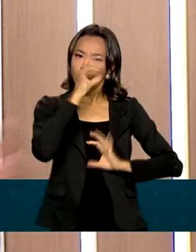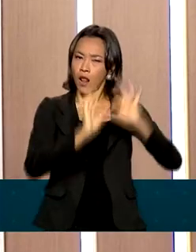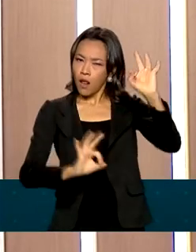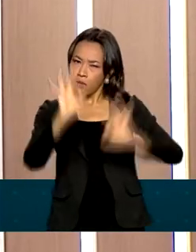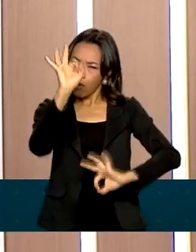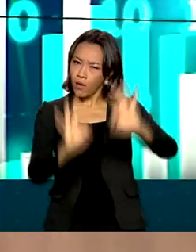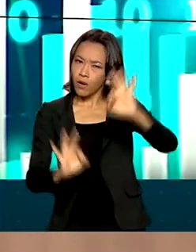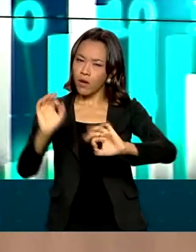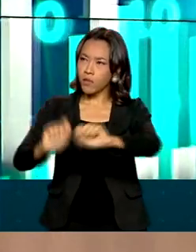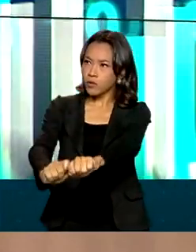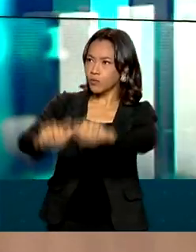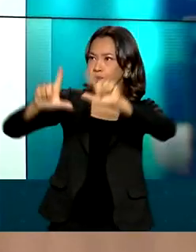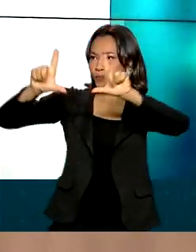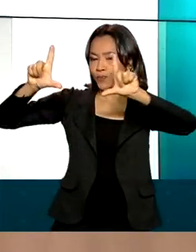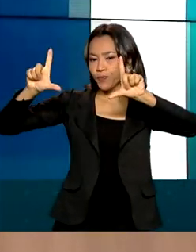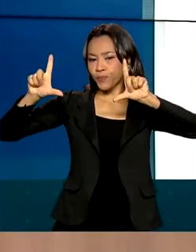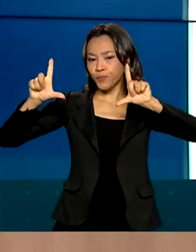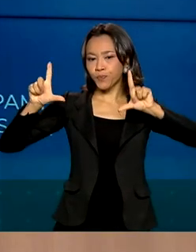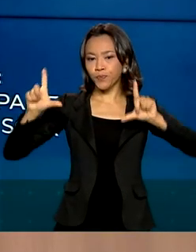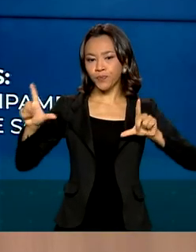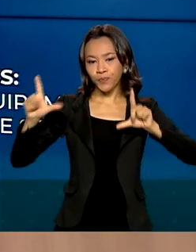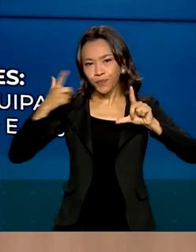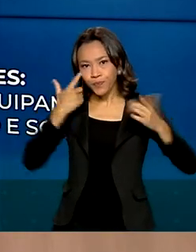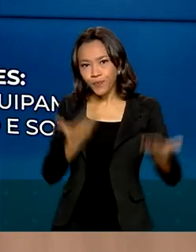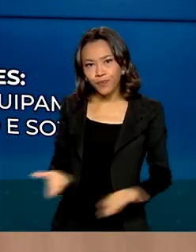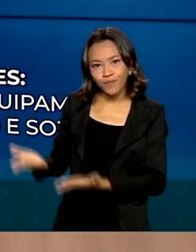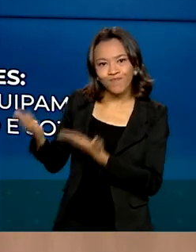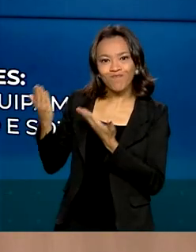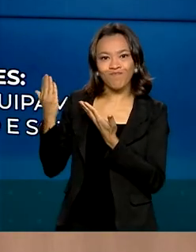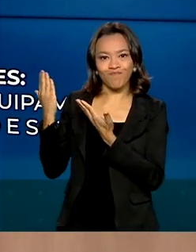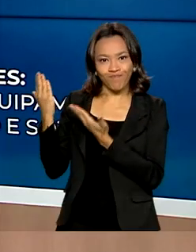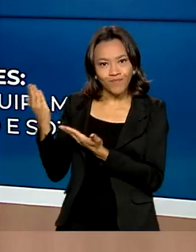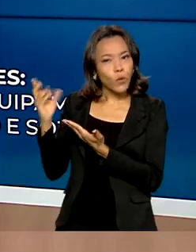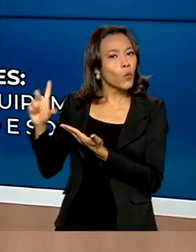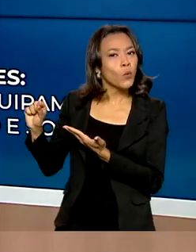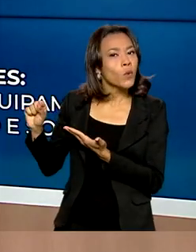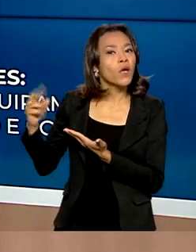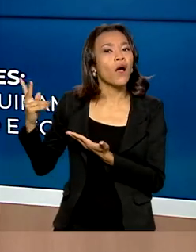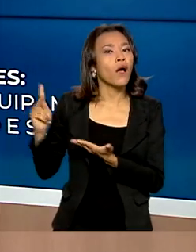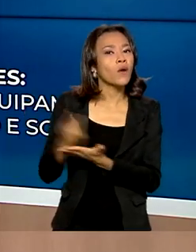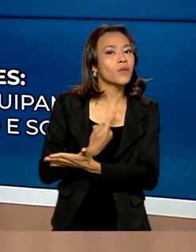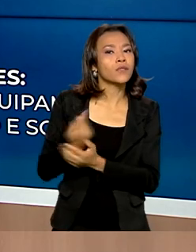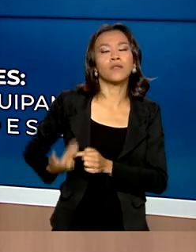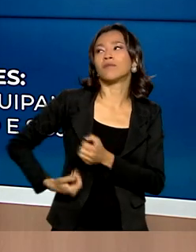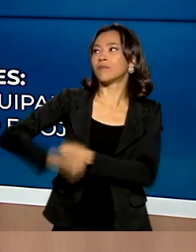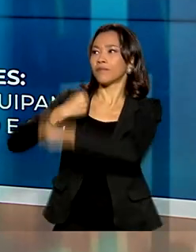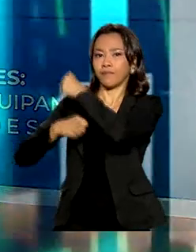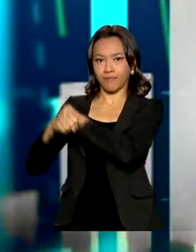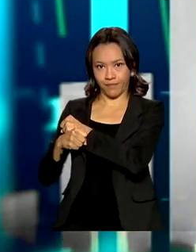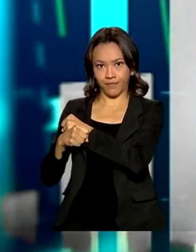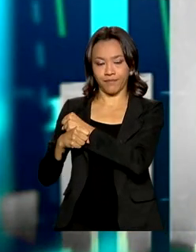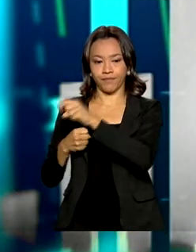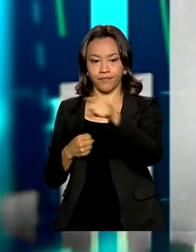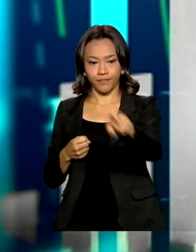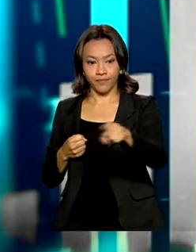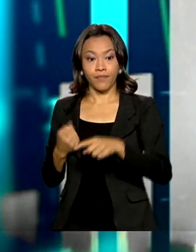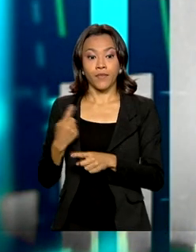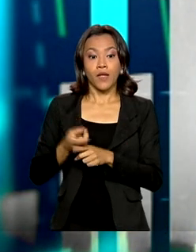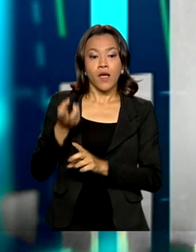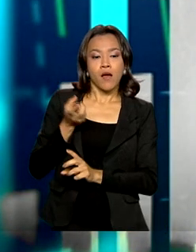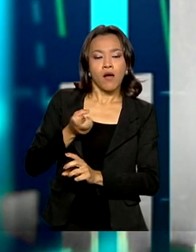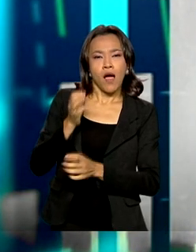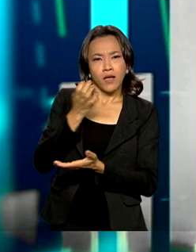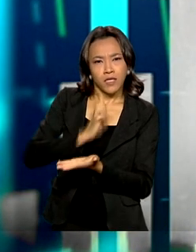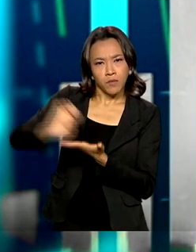com o apoio da nossa equipe de produção para mostrar para você, telespectador, o que aconteceu em 2021. As nossas exportações